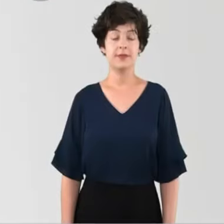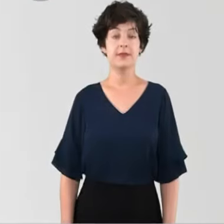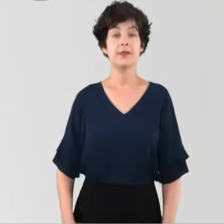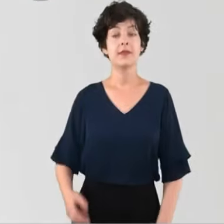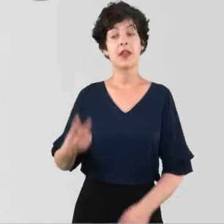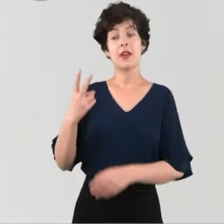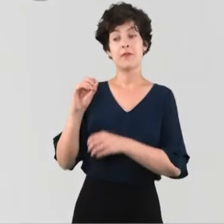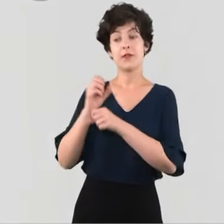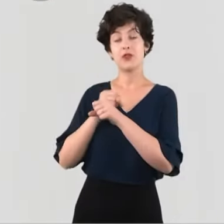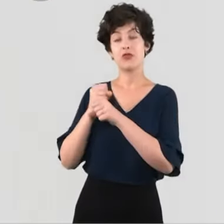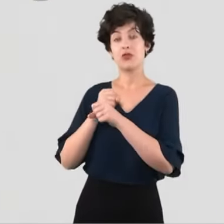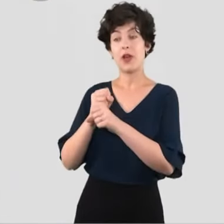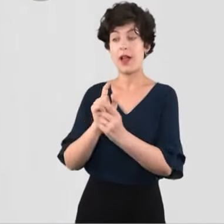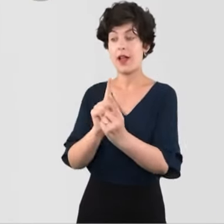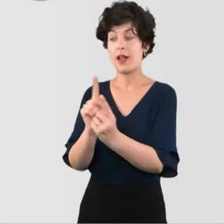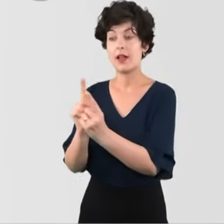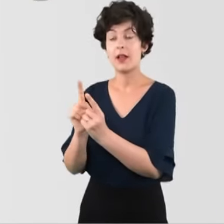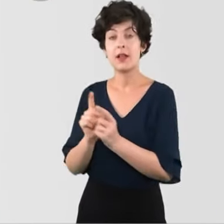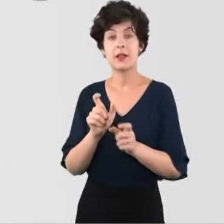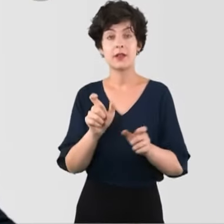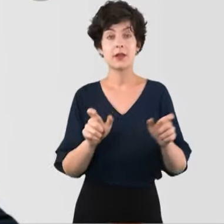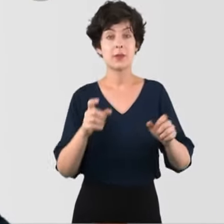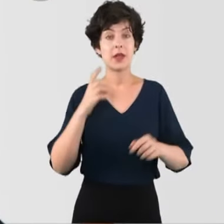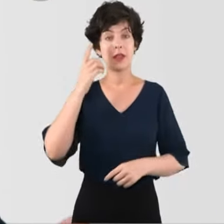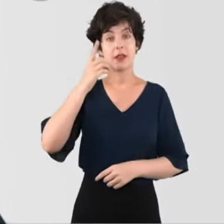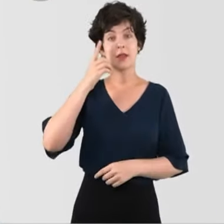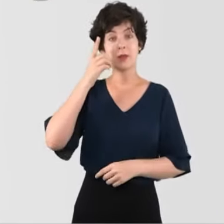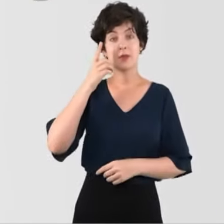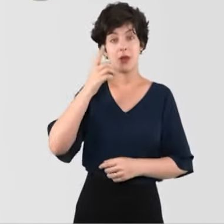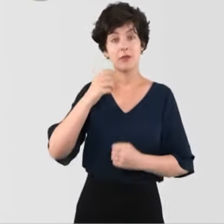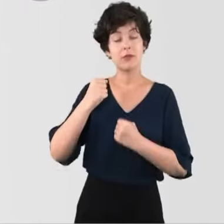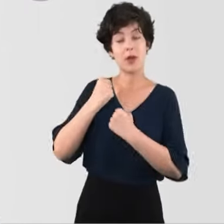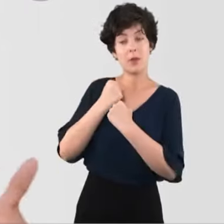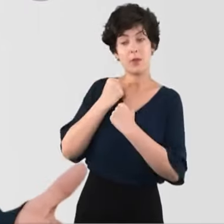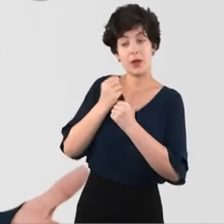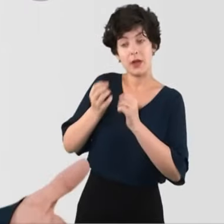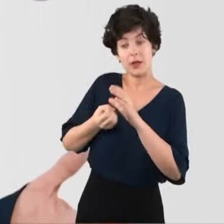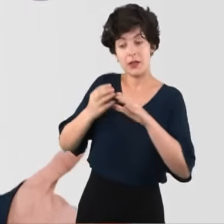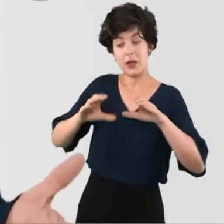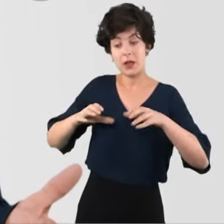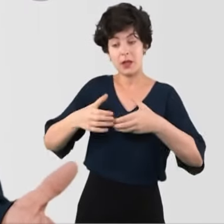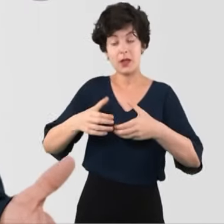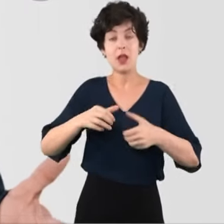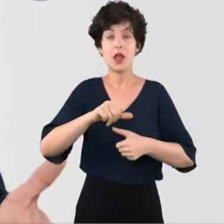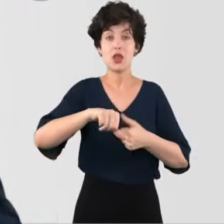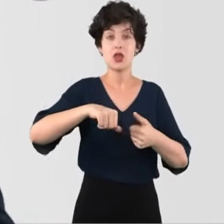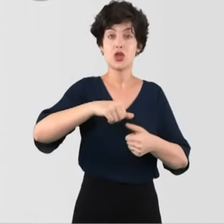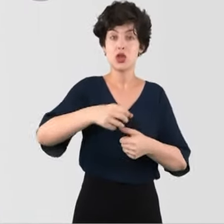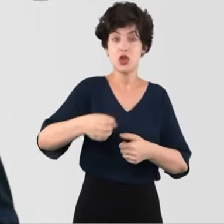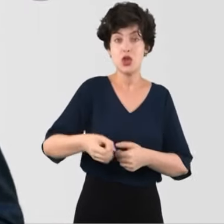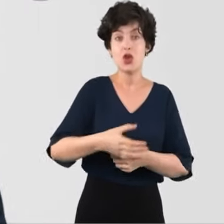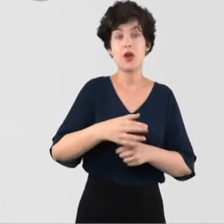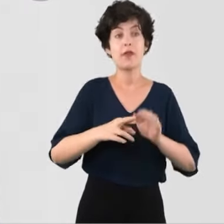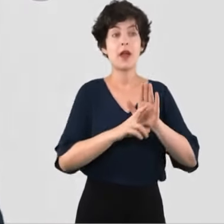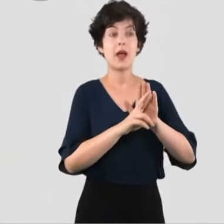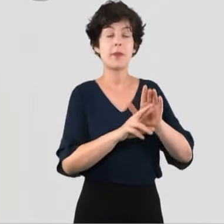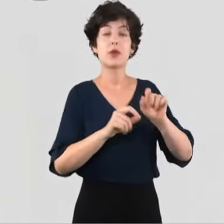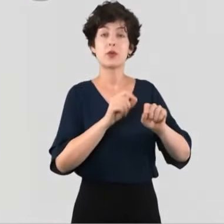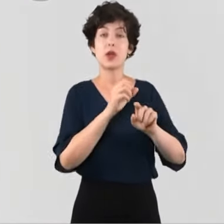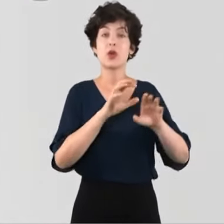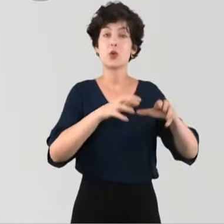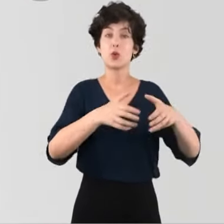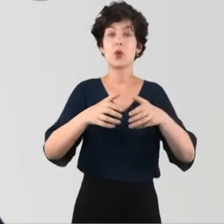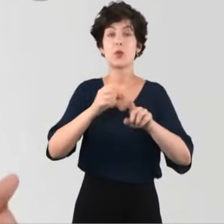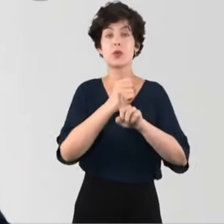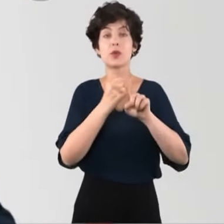Há duas décadas, atendendo a população com o saudoso deputado Campos Machado, criamos o Coletivo Renovação, que representa todas as camadas